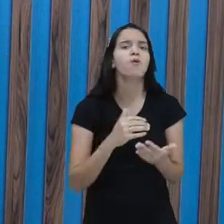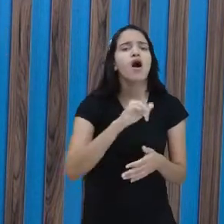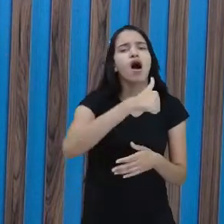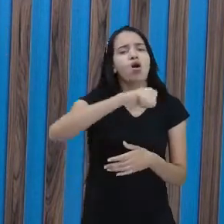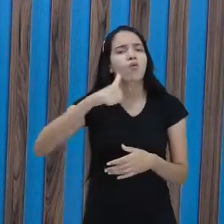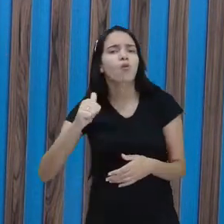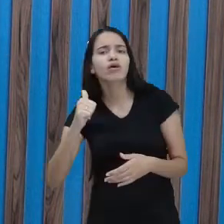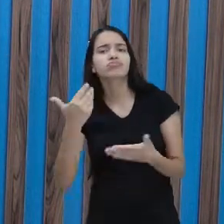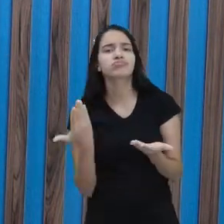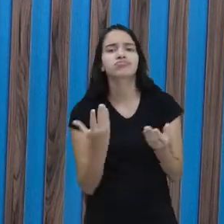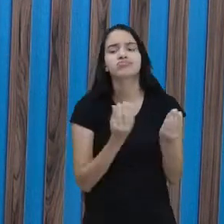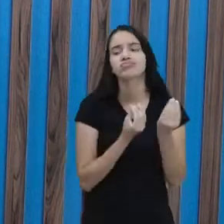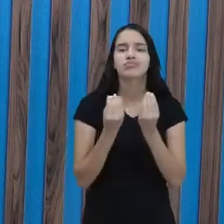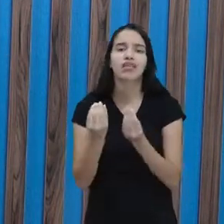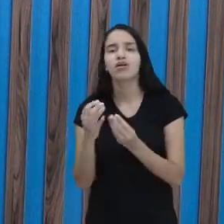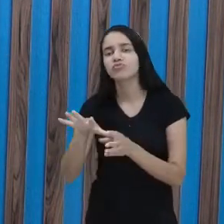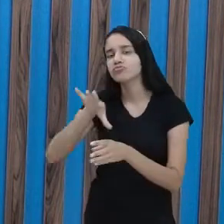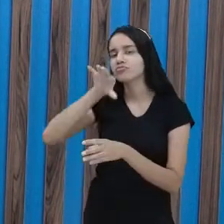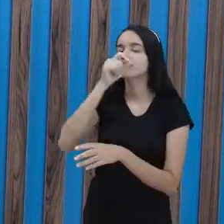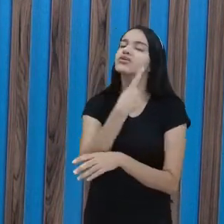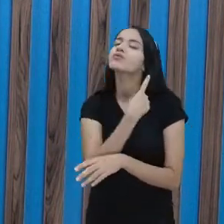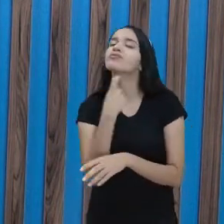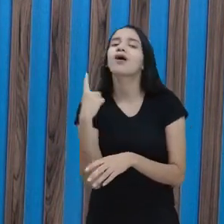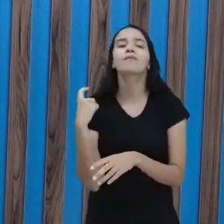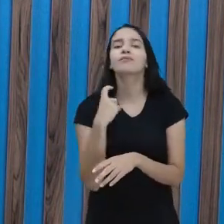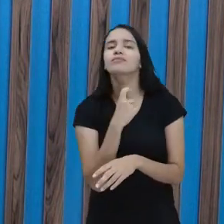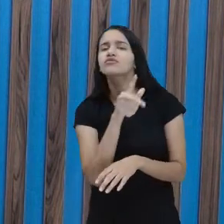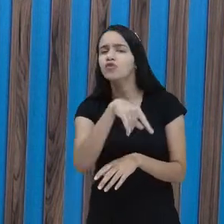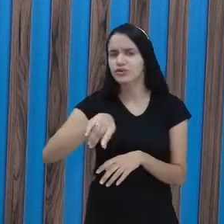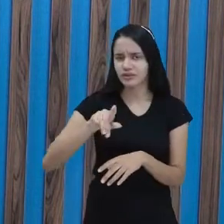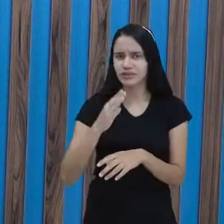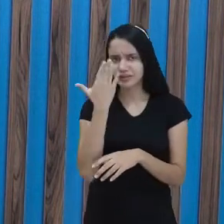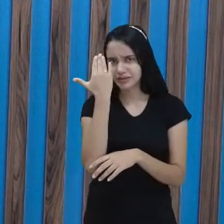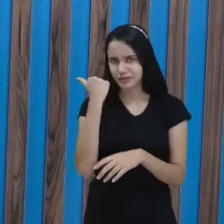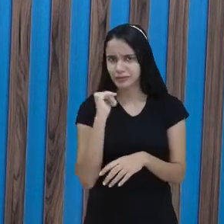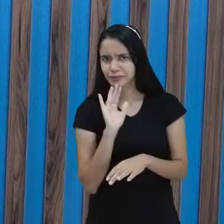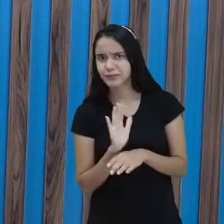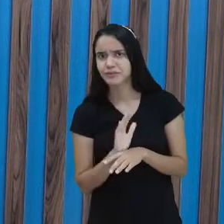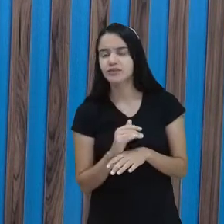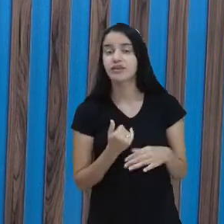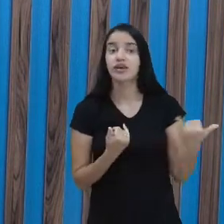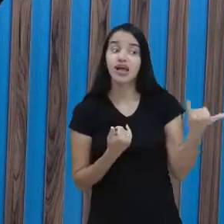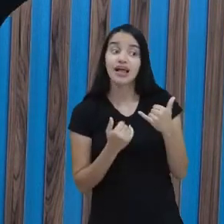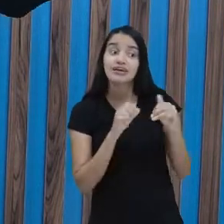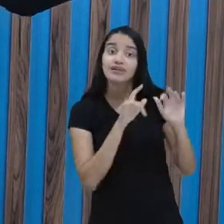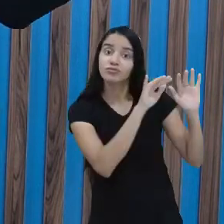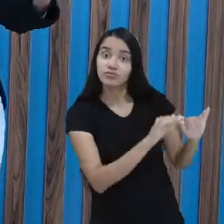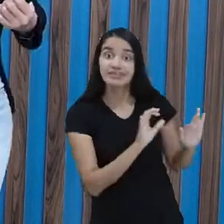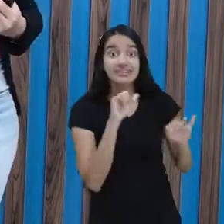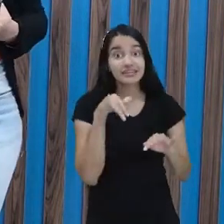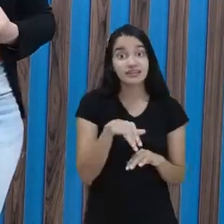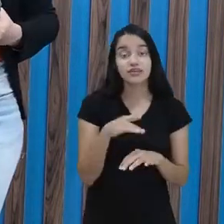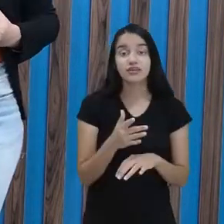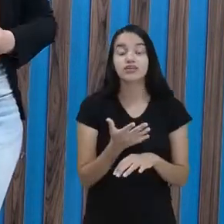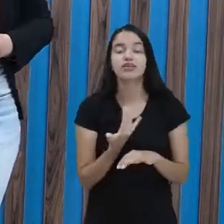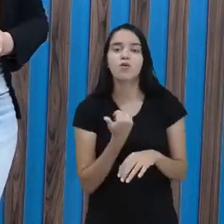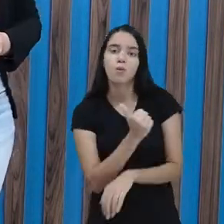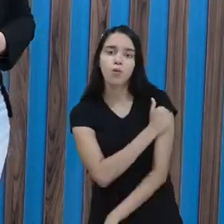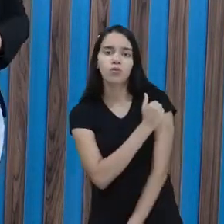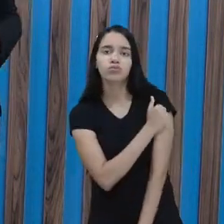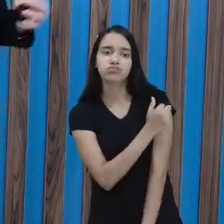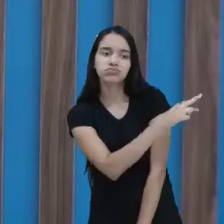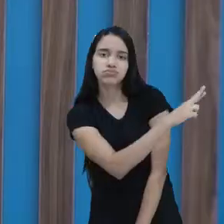poderíamos dar a um perfume? Você sabe, no ala, conta para mim. Professora Cátia, se alguém falar alguma coisa, me diz, tá?